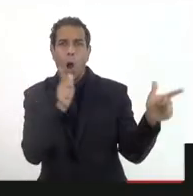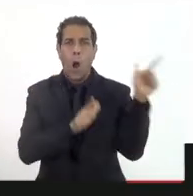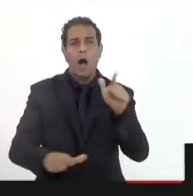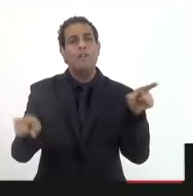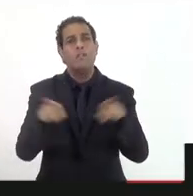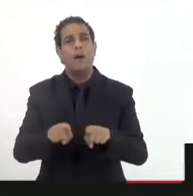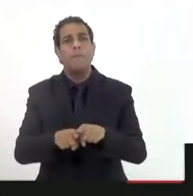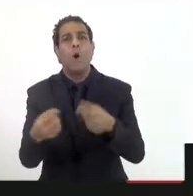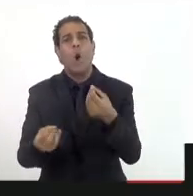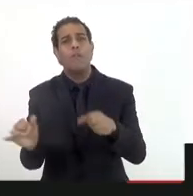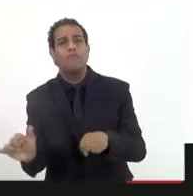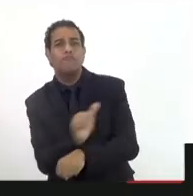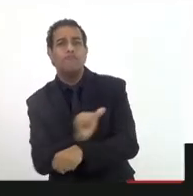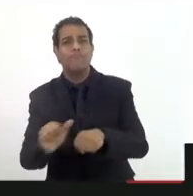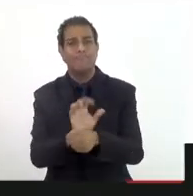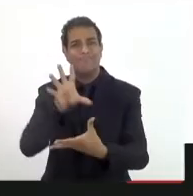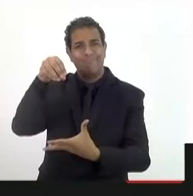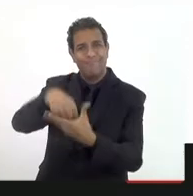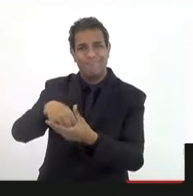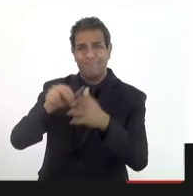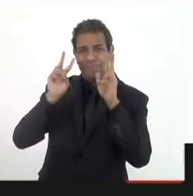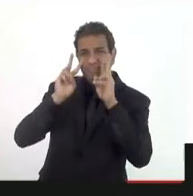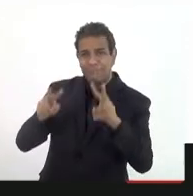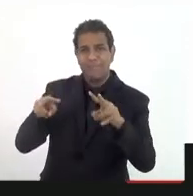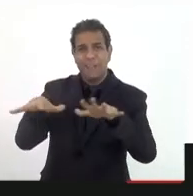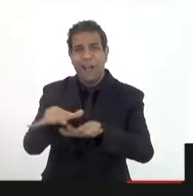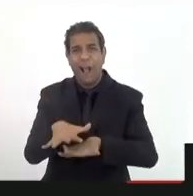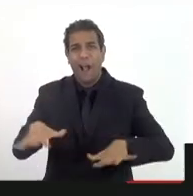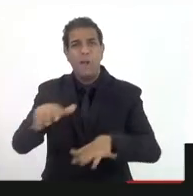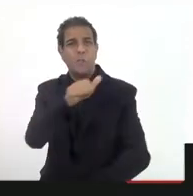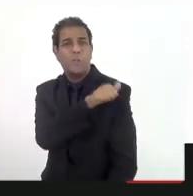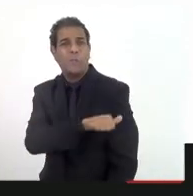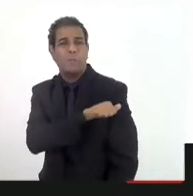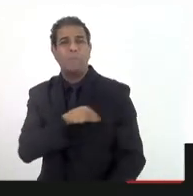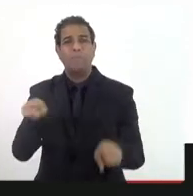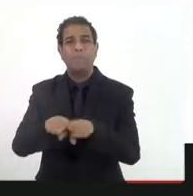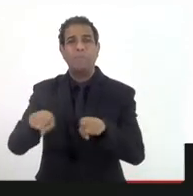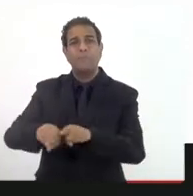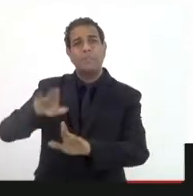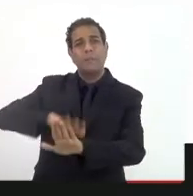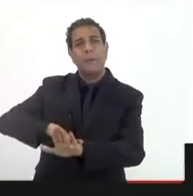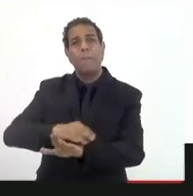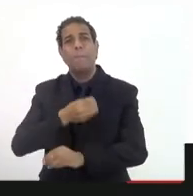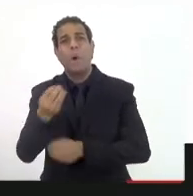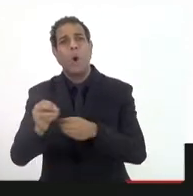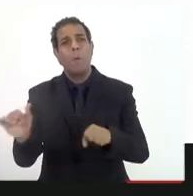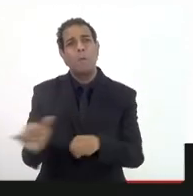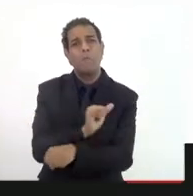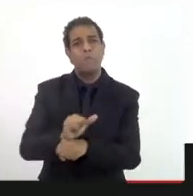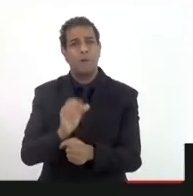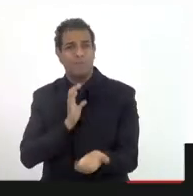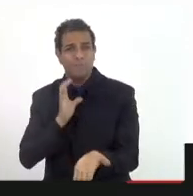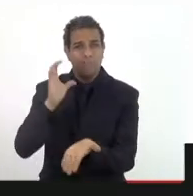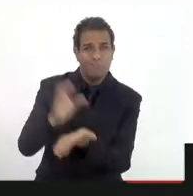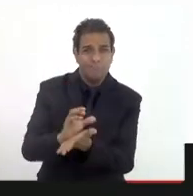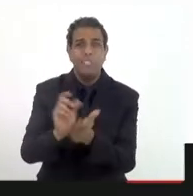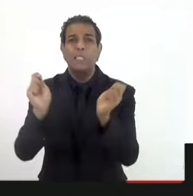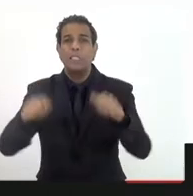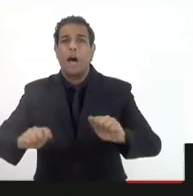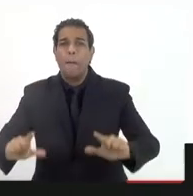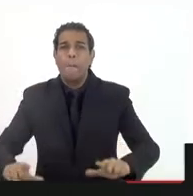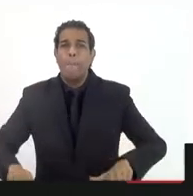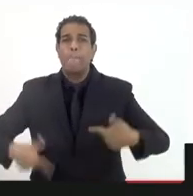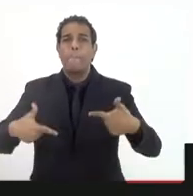quais são as estratégias do ponto de vista territorial. E a ideia é ver como esse fundo soberano pode estar,